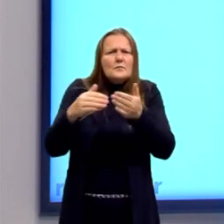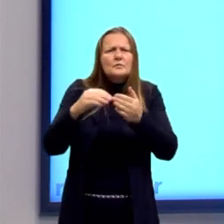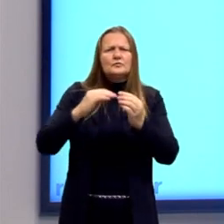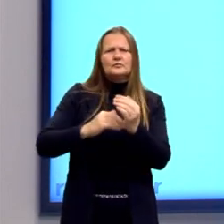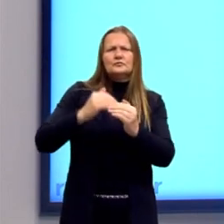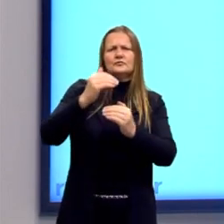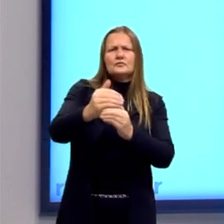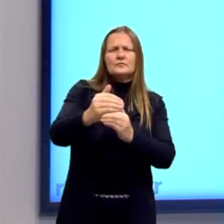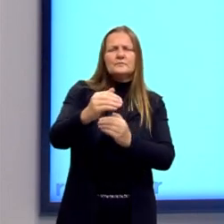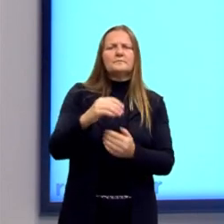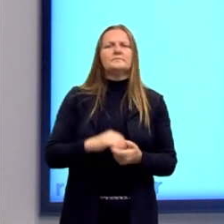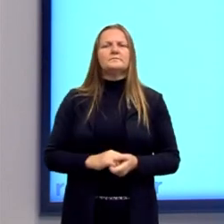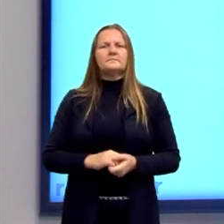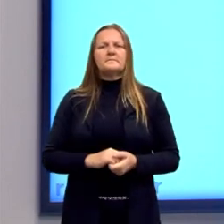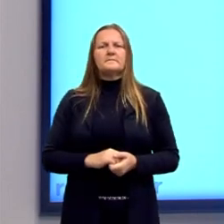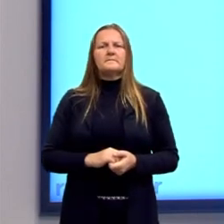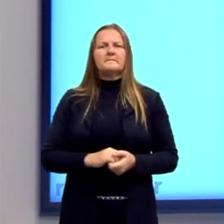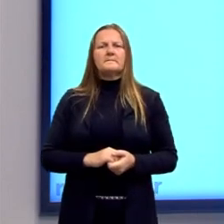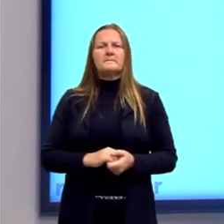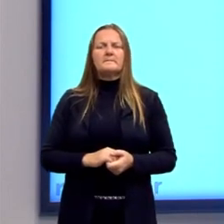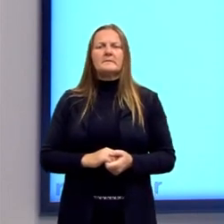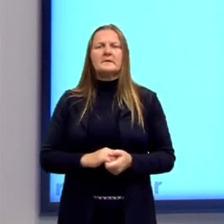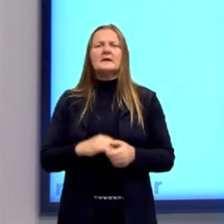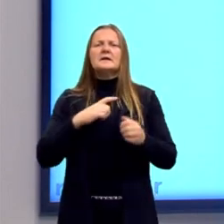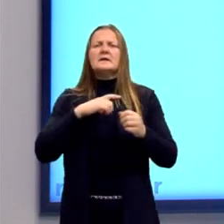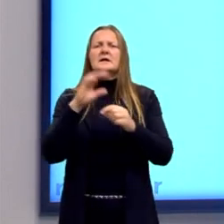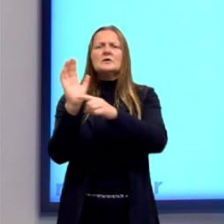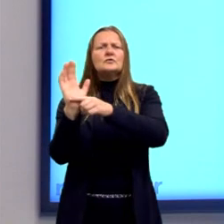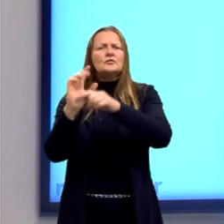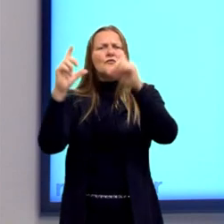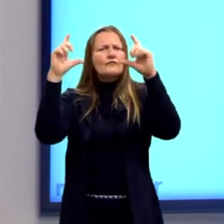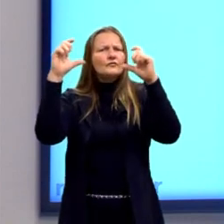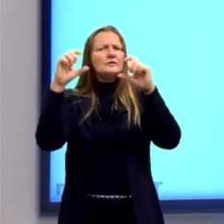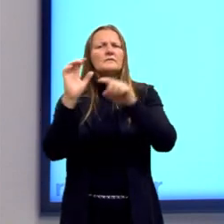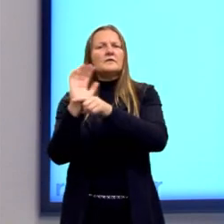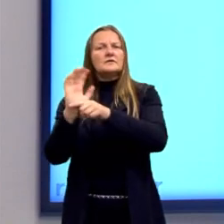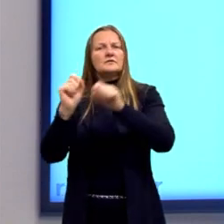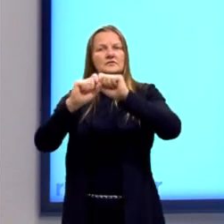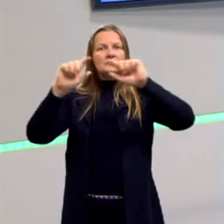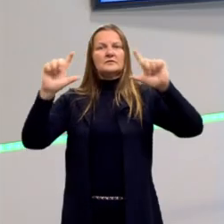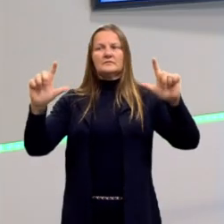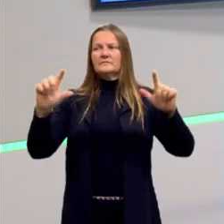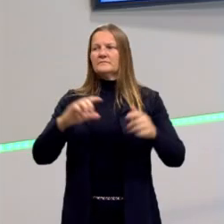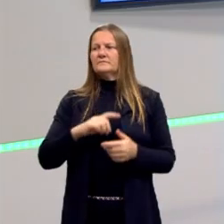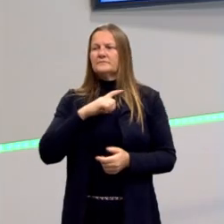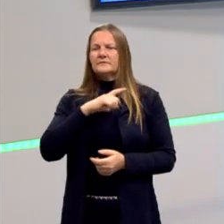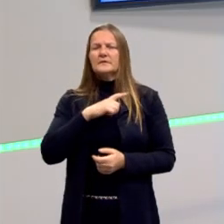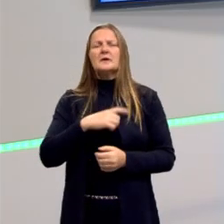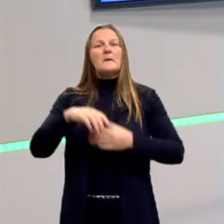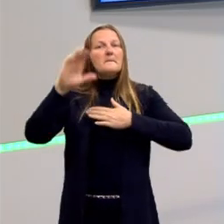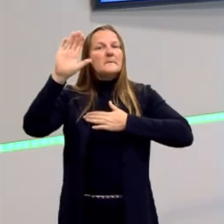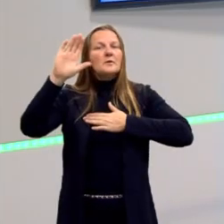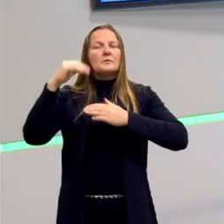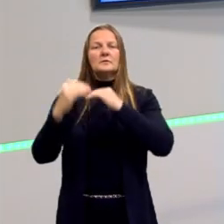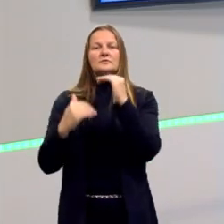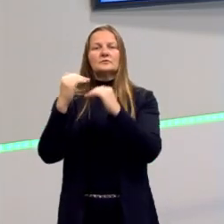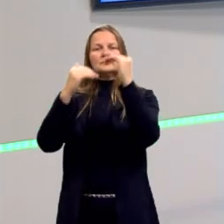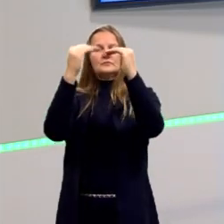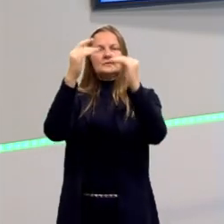fotografia, cinema. Mas, por outro lado, também, olha só, as promessas de progresso